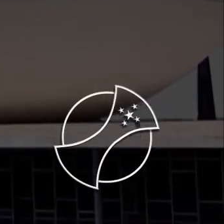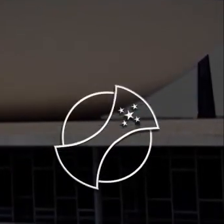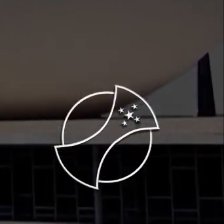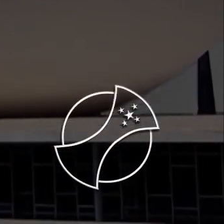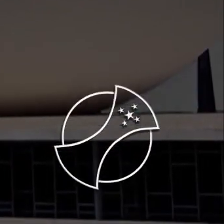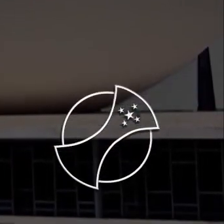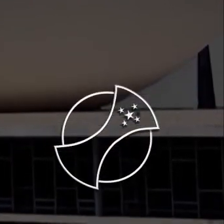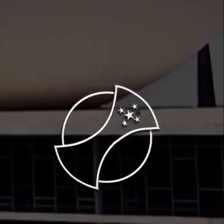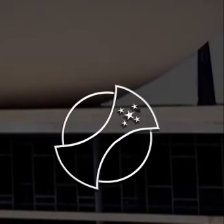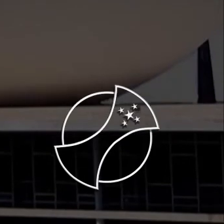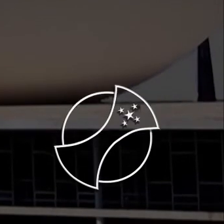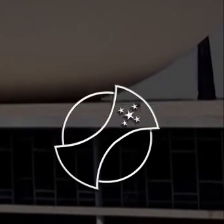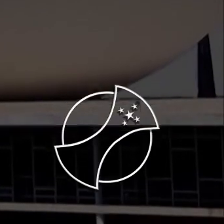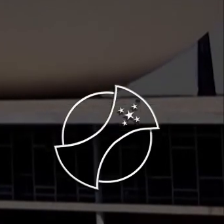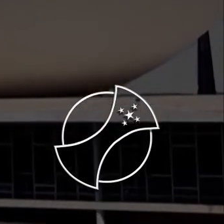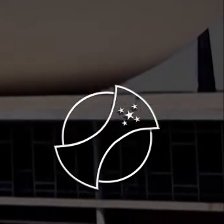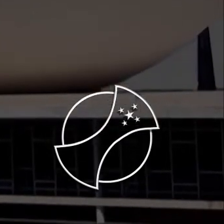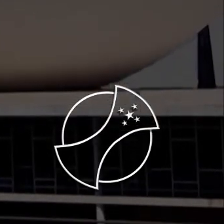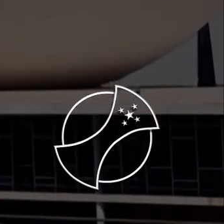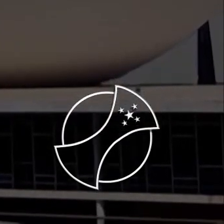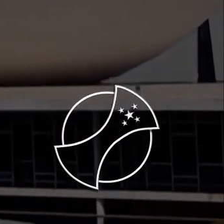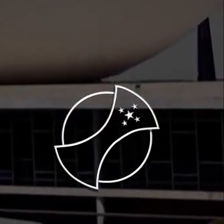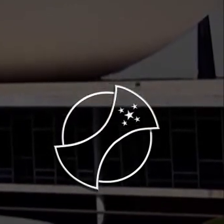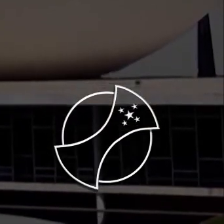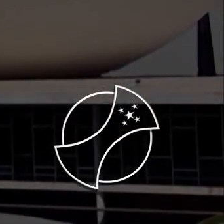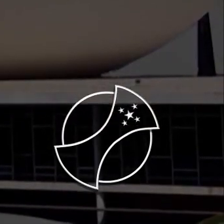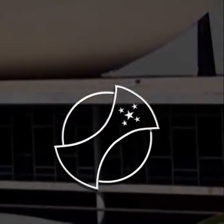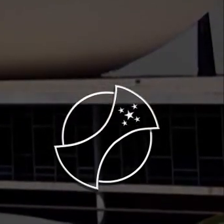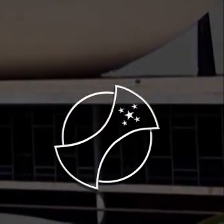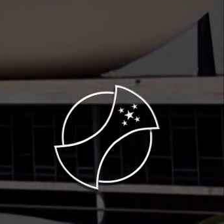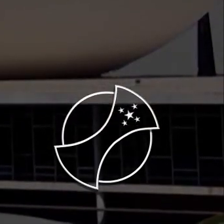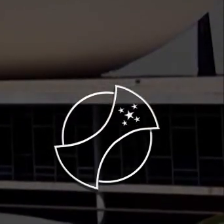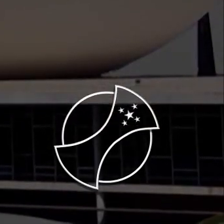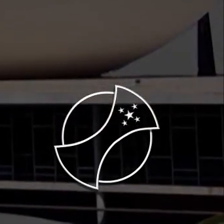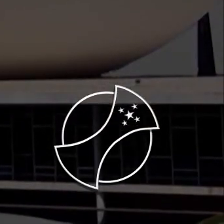e e